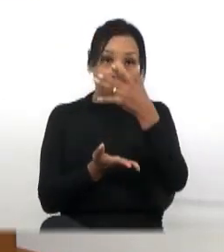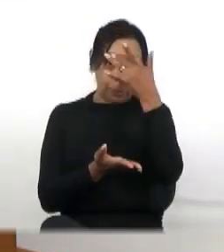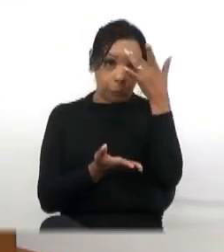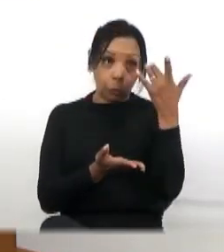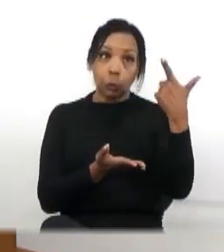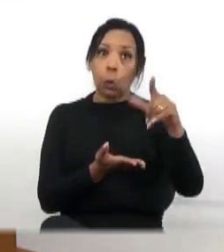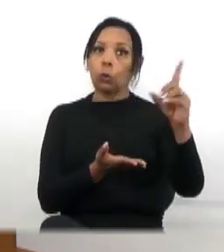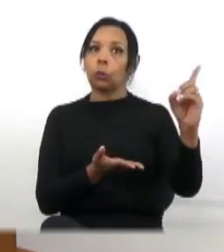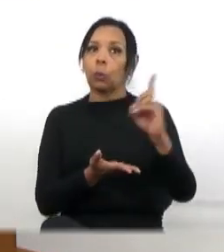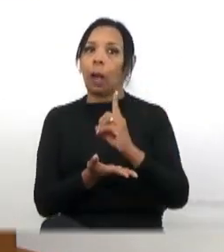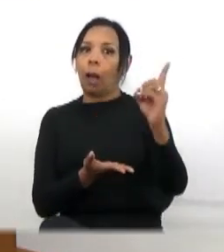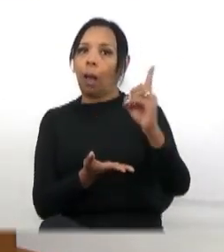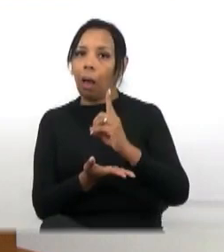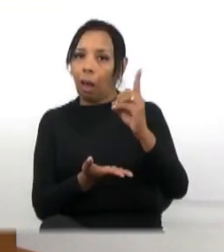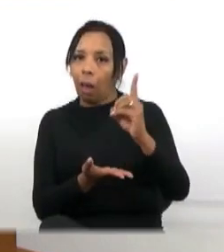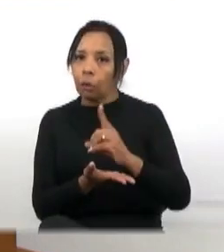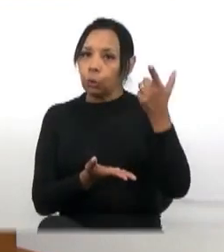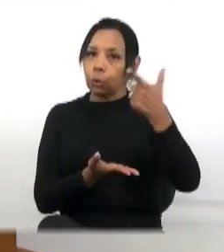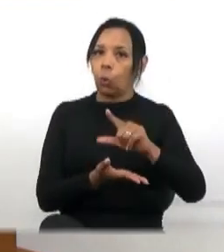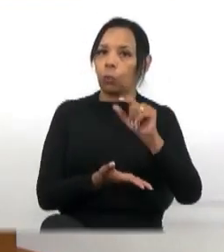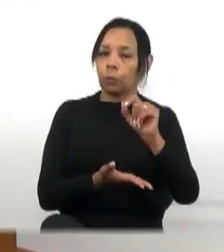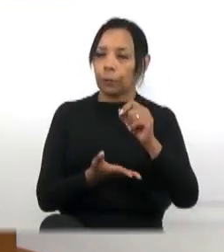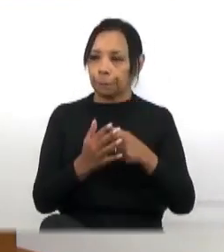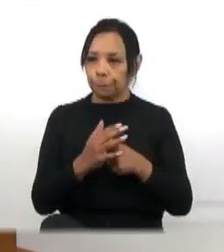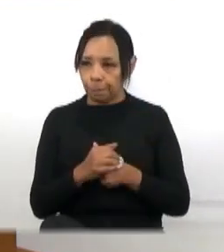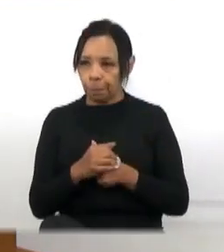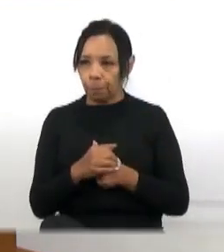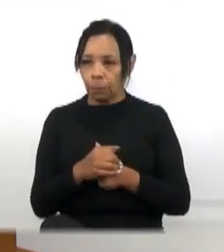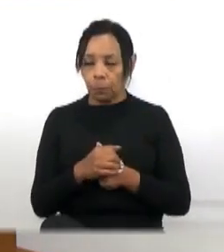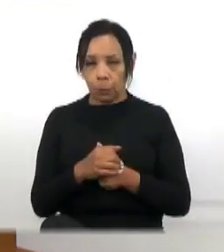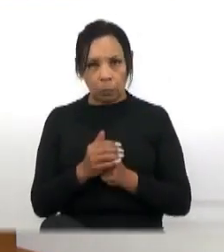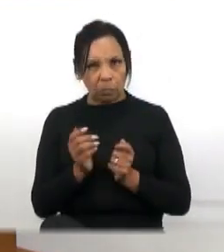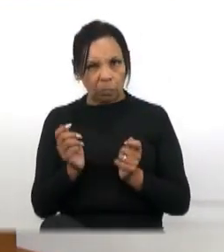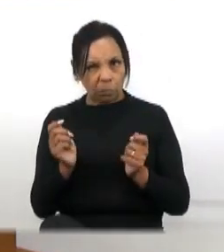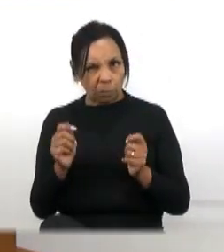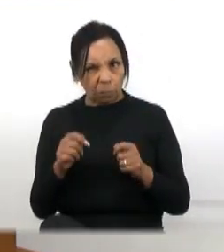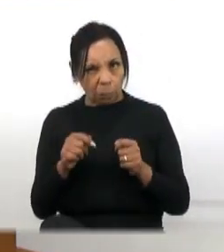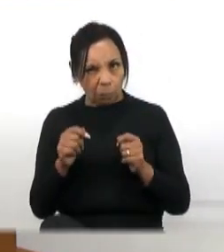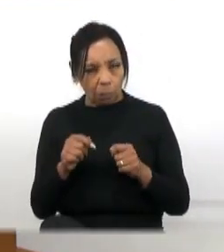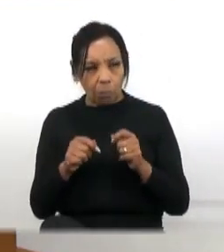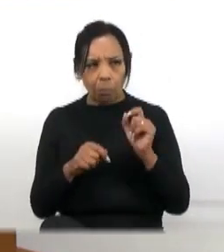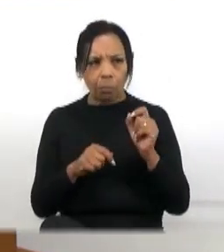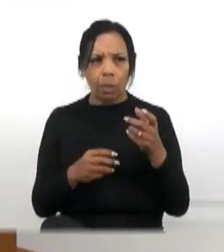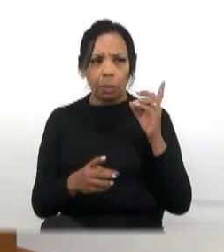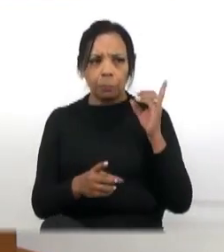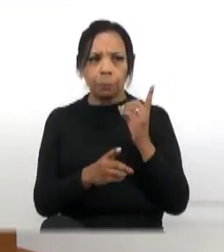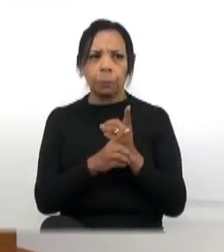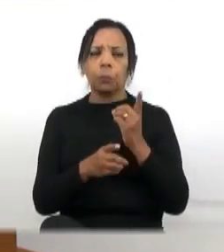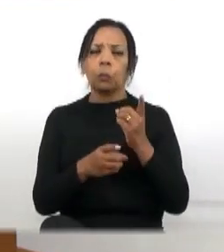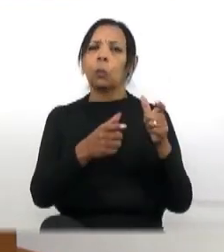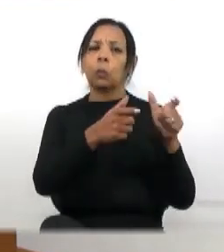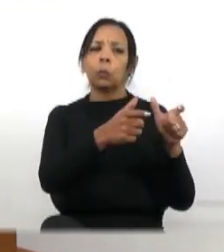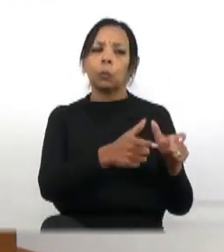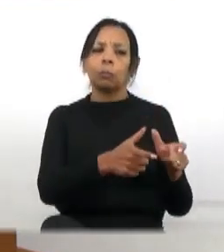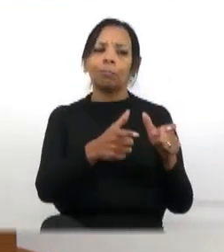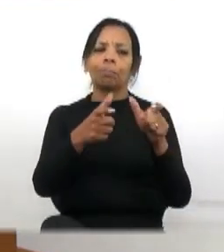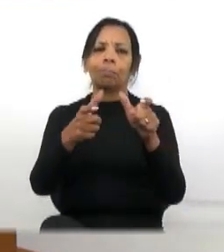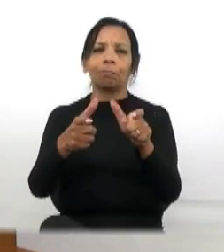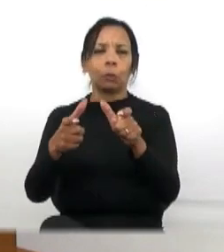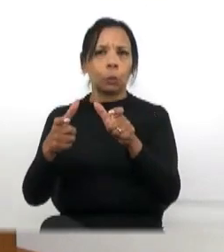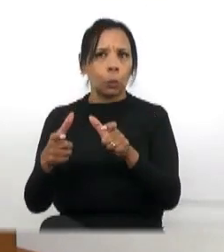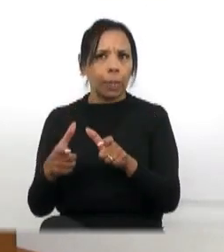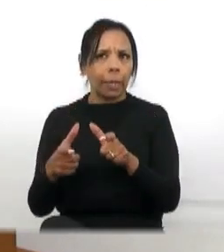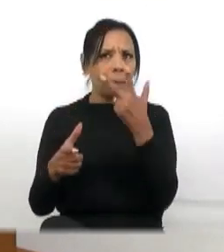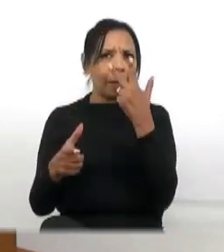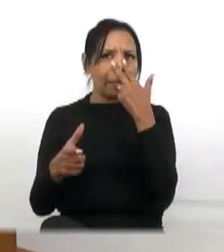Ou será que mais uma vez podem estar, como a gente já encontrou em duas ocasiões, situação análoga à escravidão?